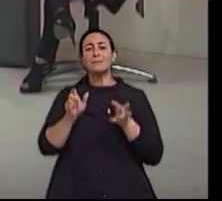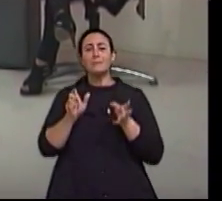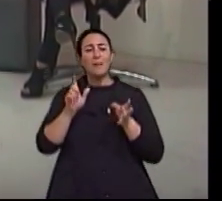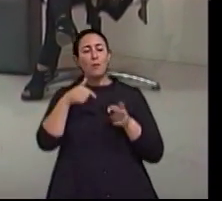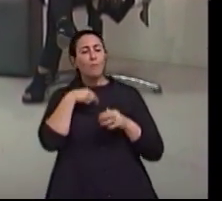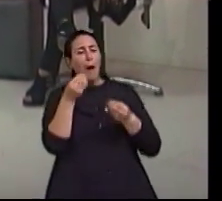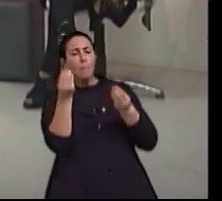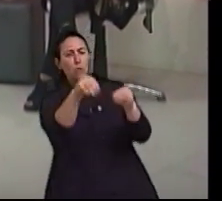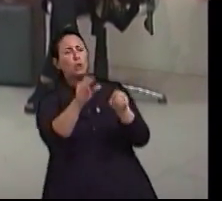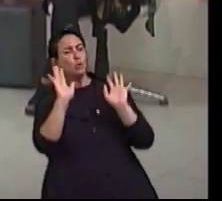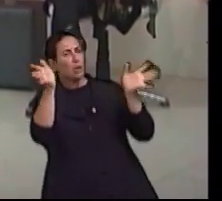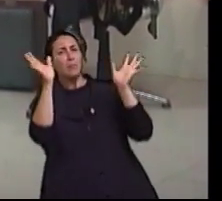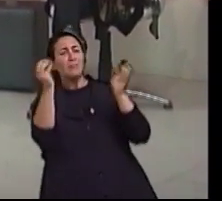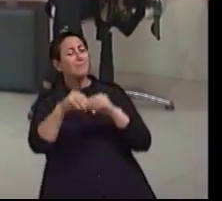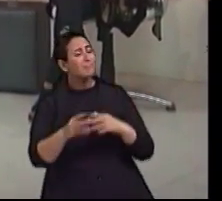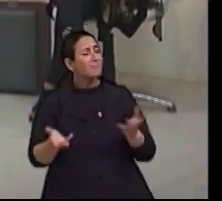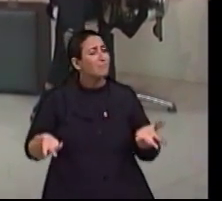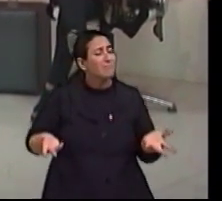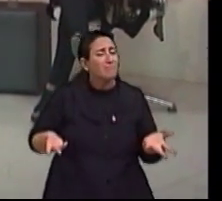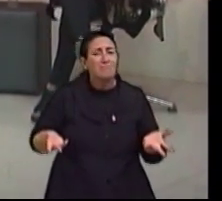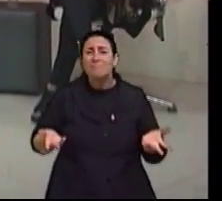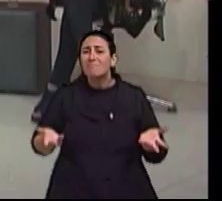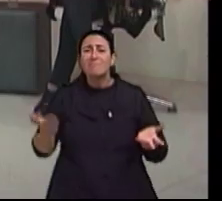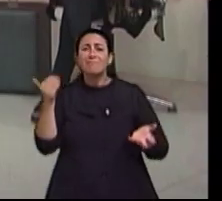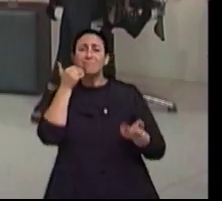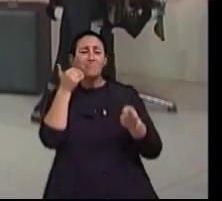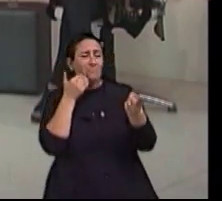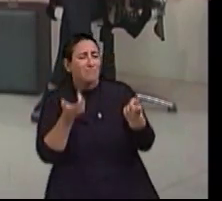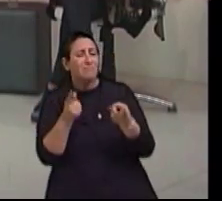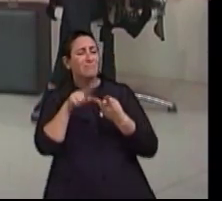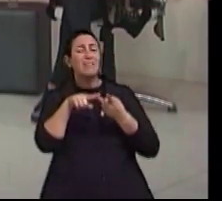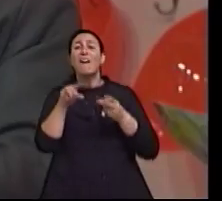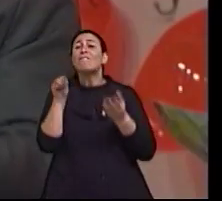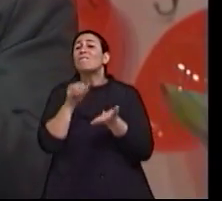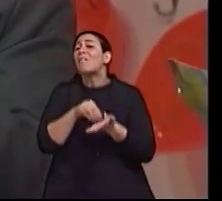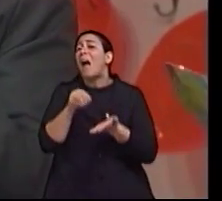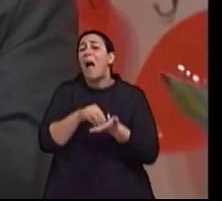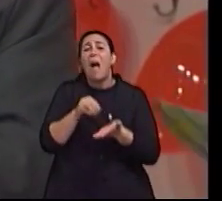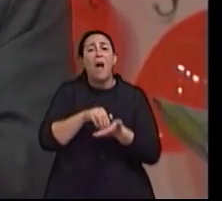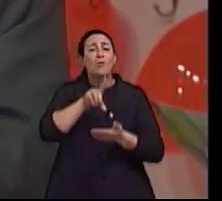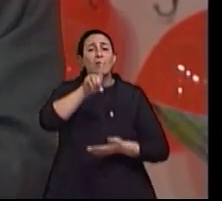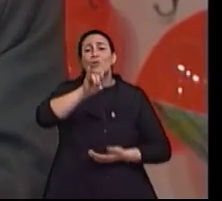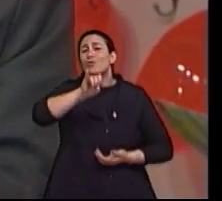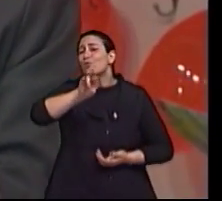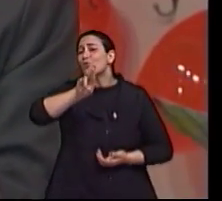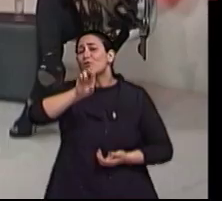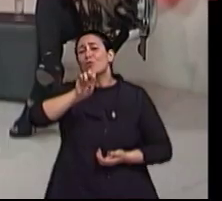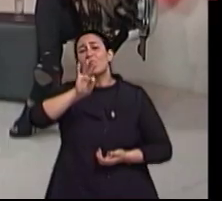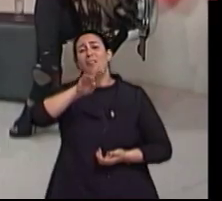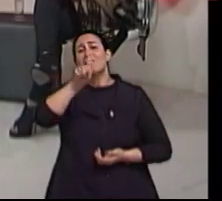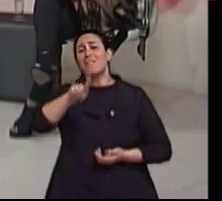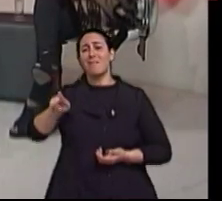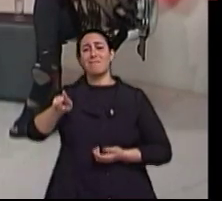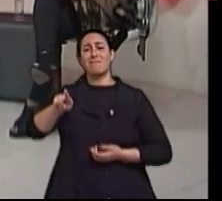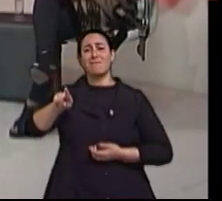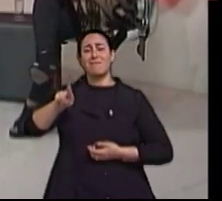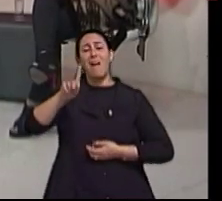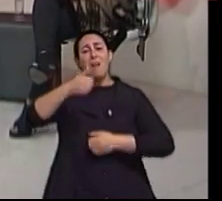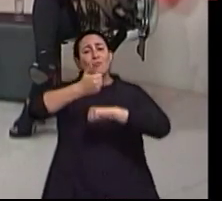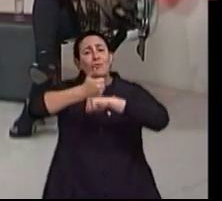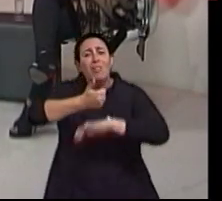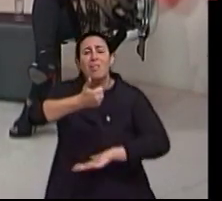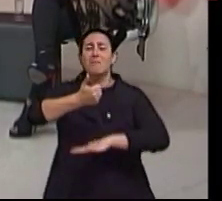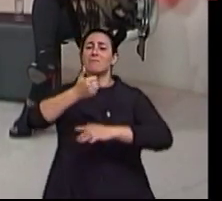colocamos. Mas isso não faz parte ainda, infelizmente, de uma diretriz de planejamento urbano. Onde pessoas como tu, com pessoas que estão